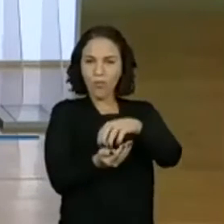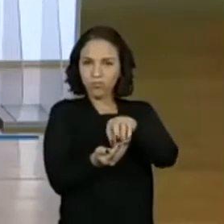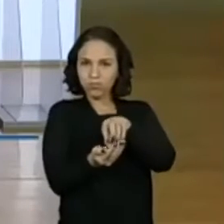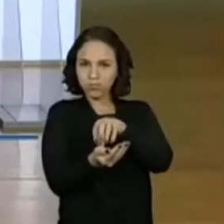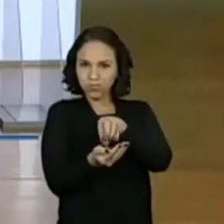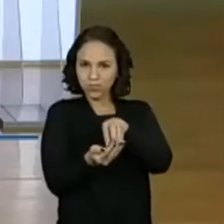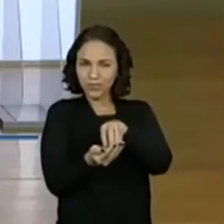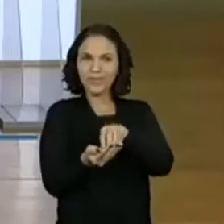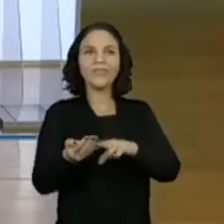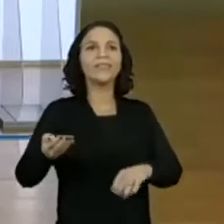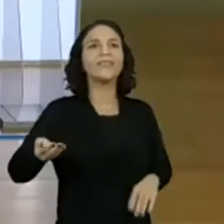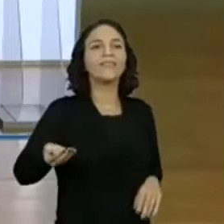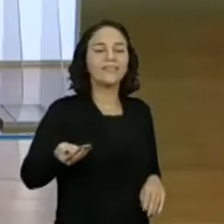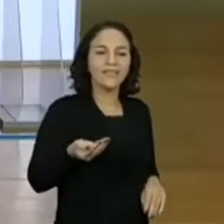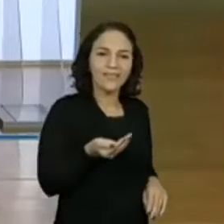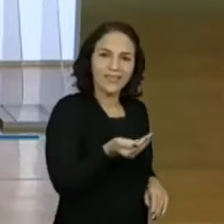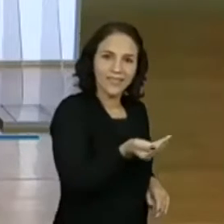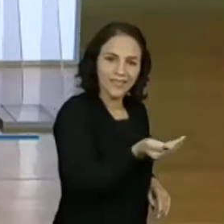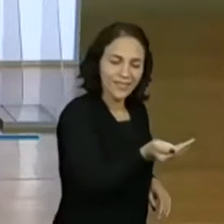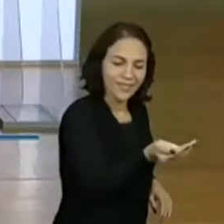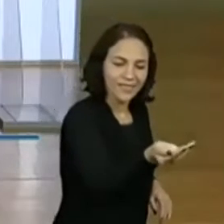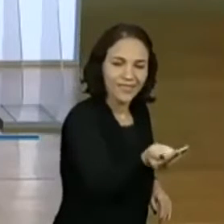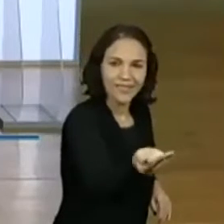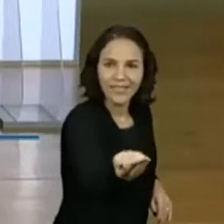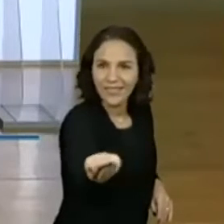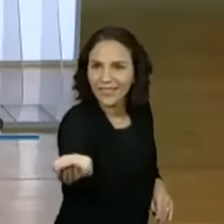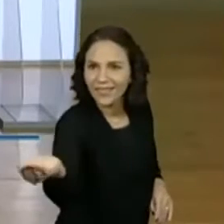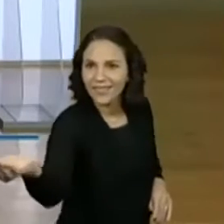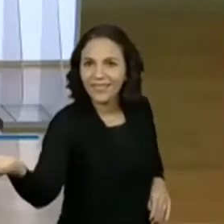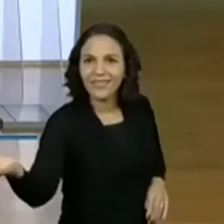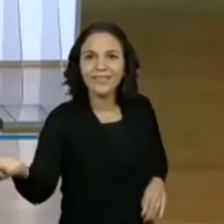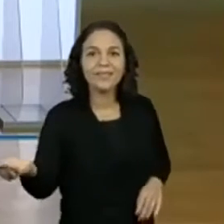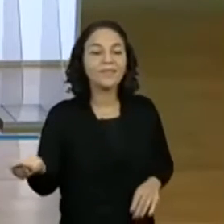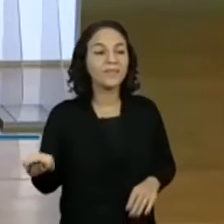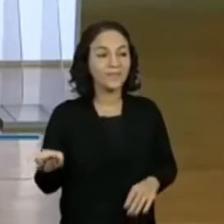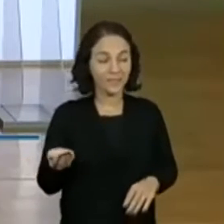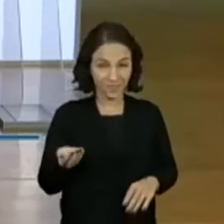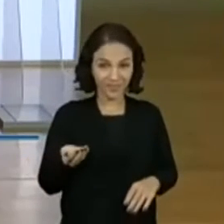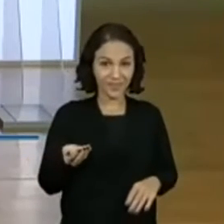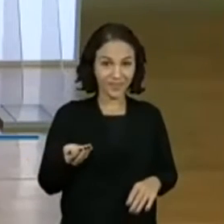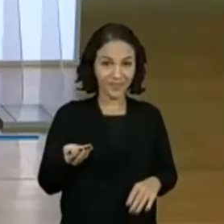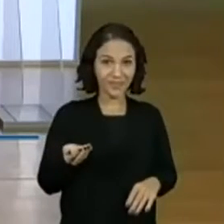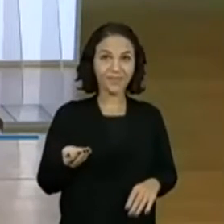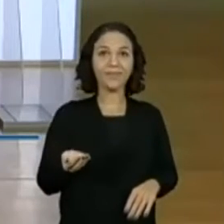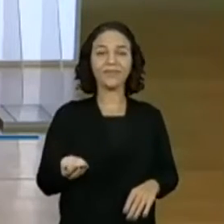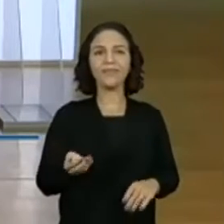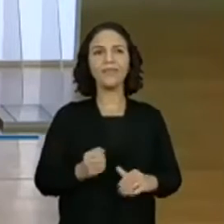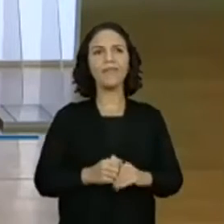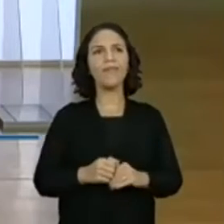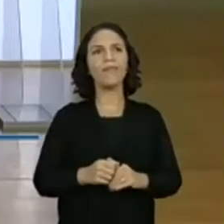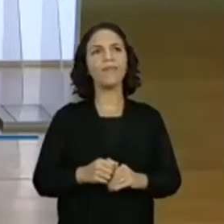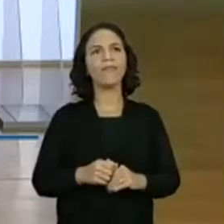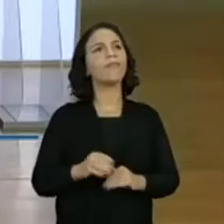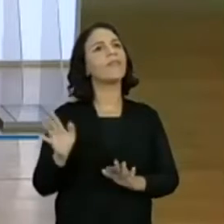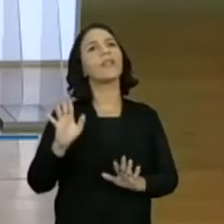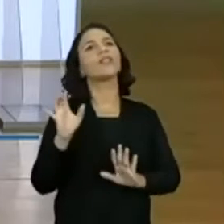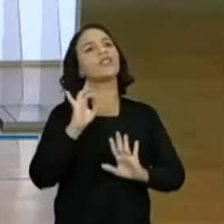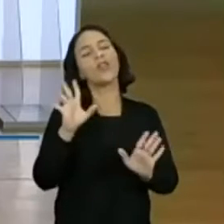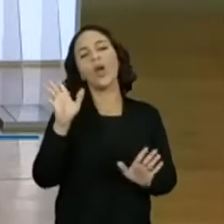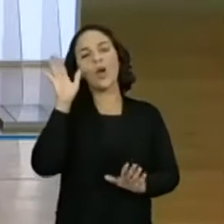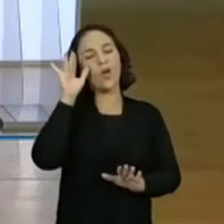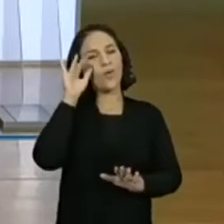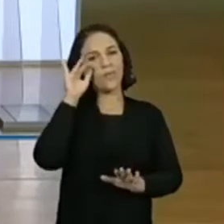milho. milho. Em frente à pessoa que nós estávamos ali brincando. E teriam que estar assim. Isso. Não. Não? Só